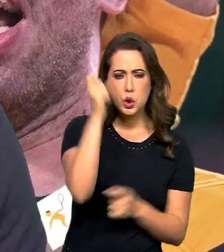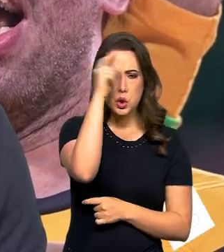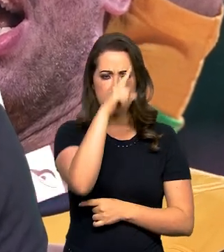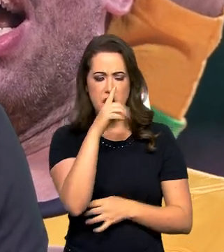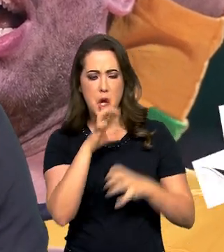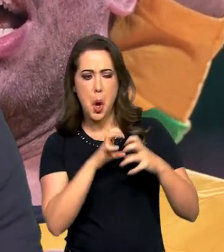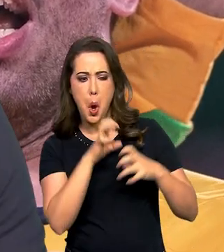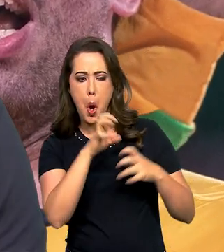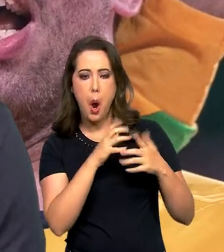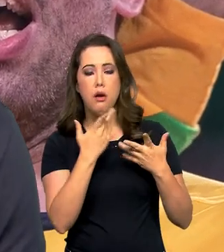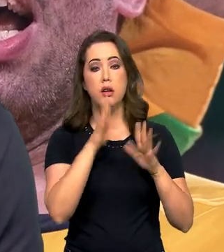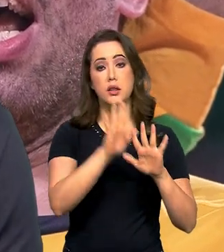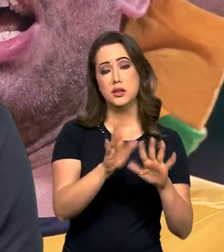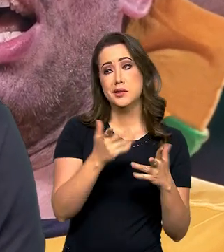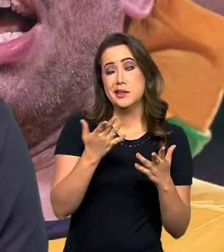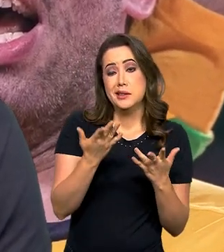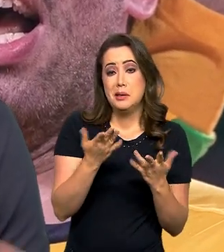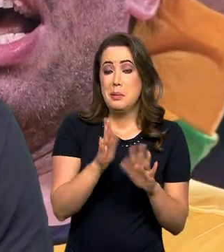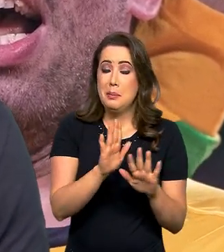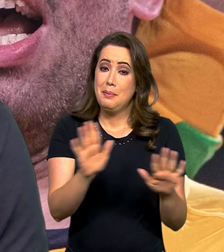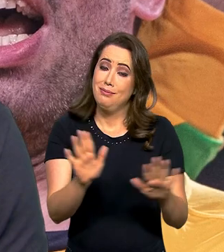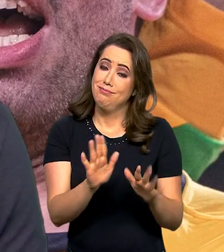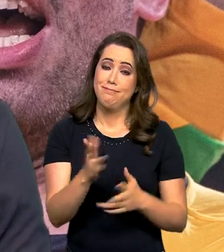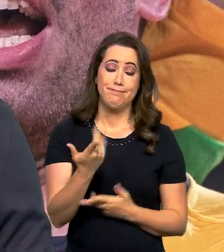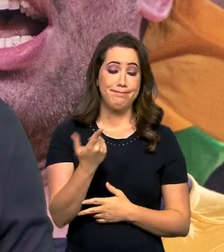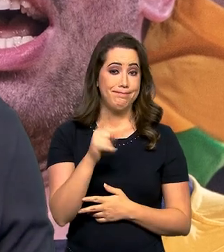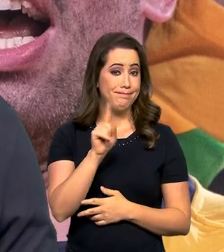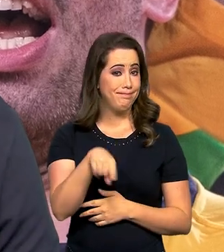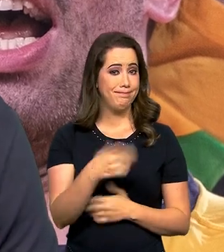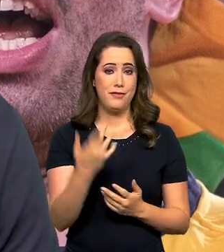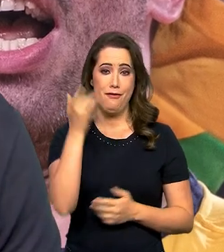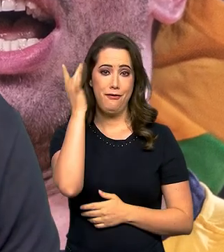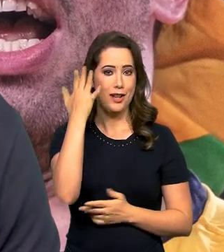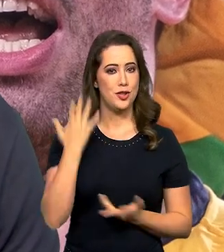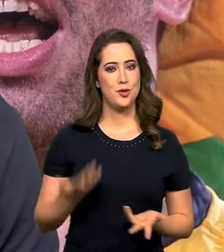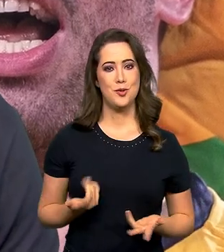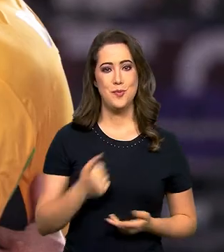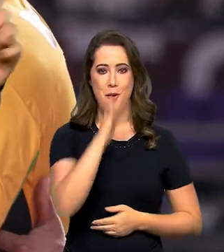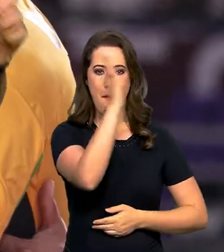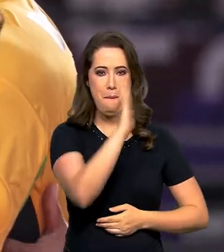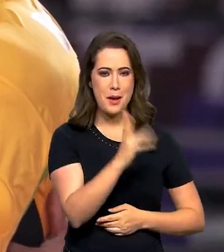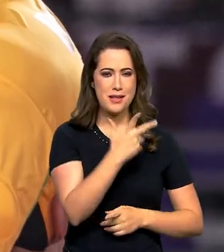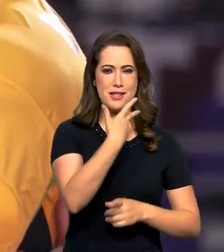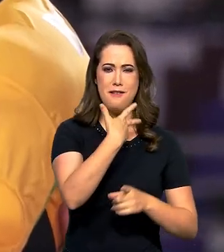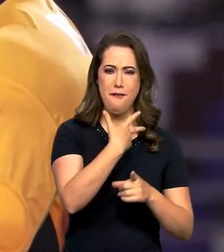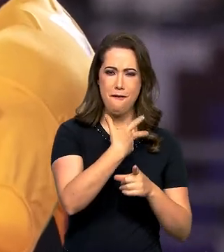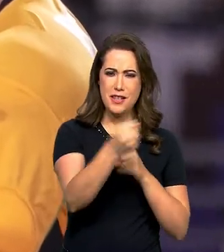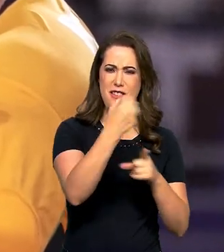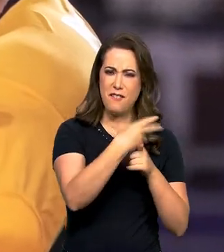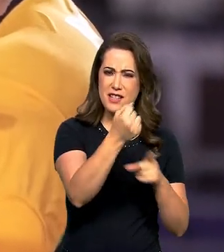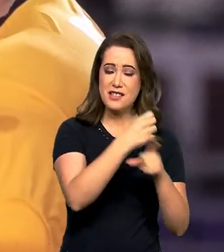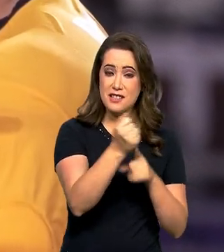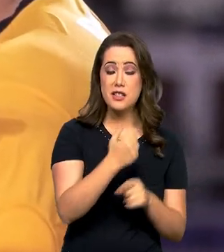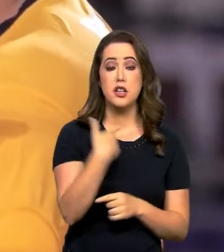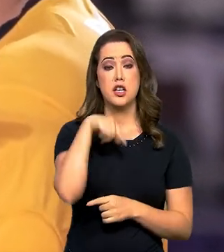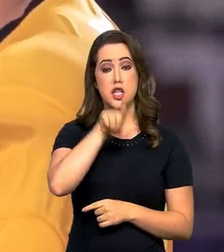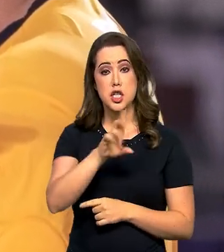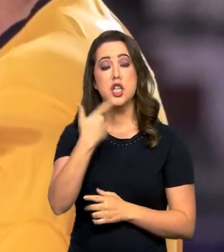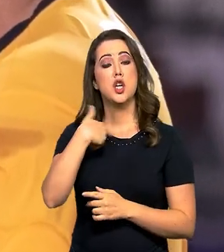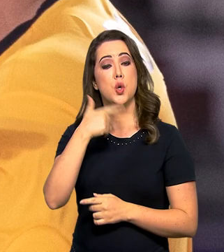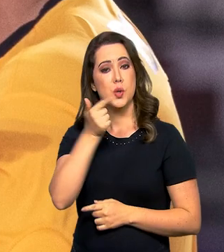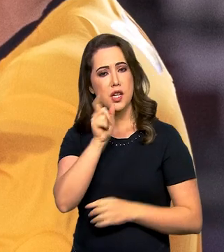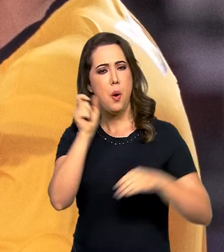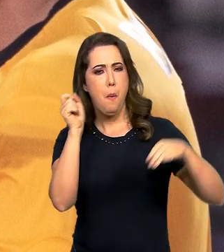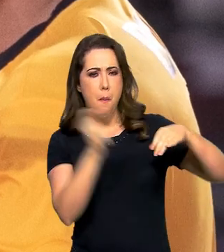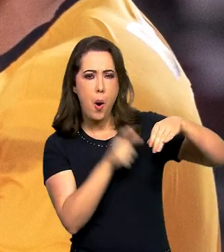jogo foi uma disputa acirrada e coisa e tal, mas não foi, né? A seleção brasileira dominou a partida e